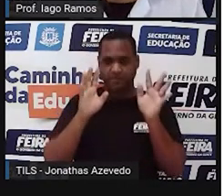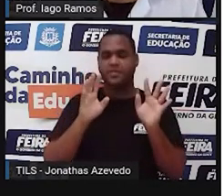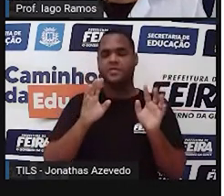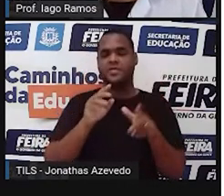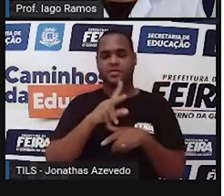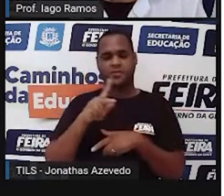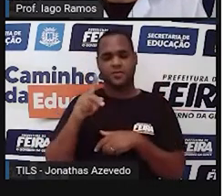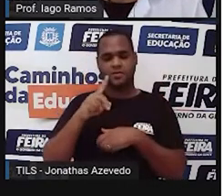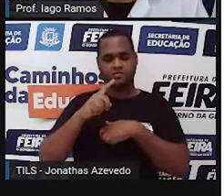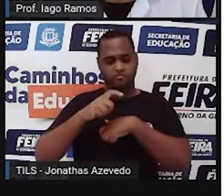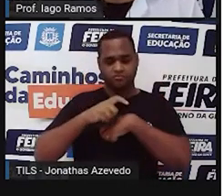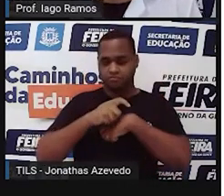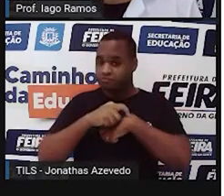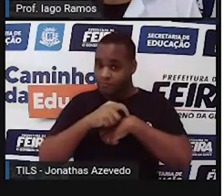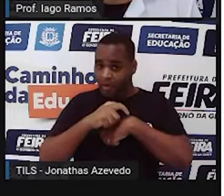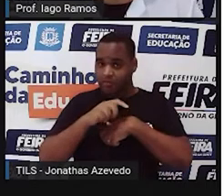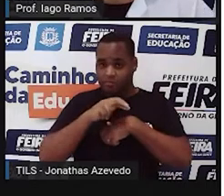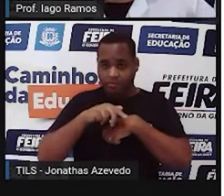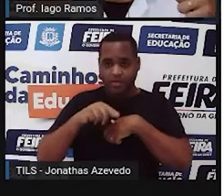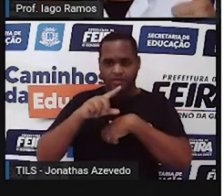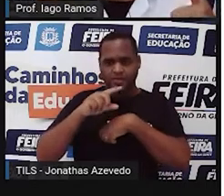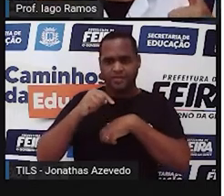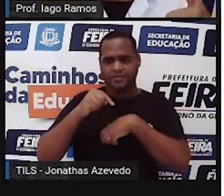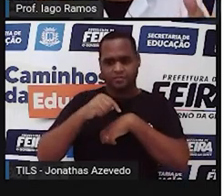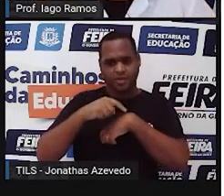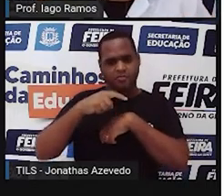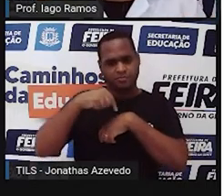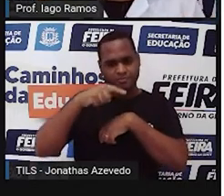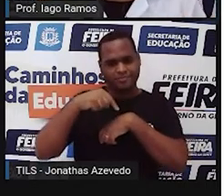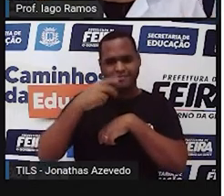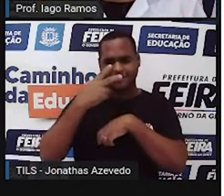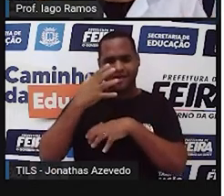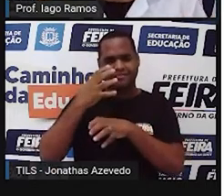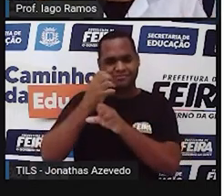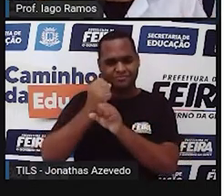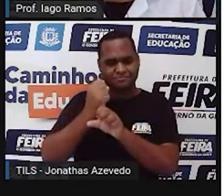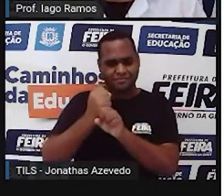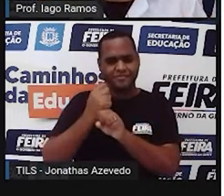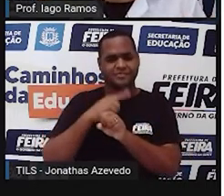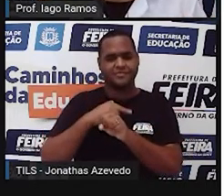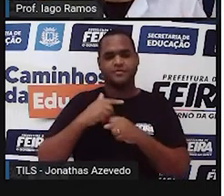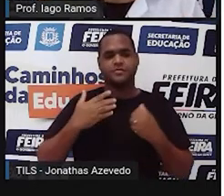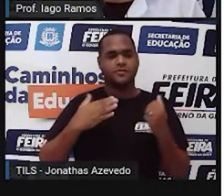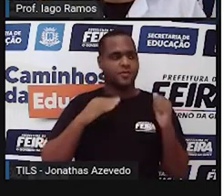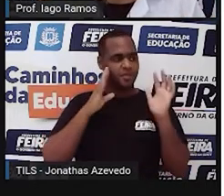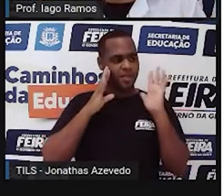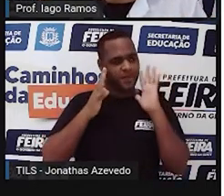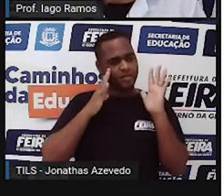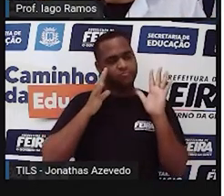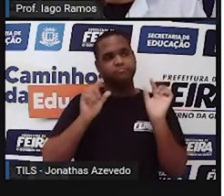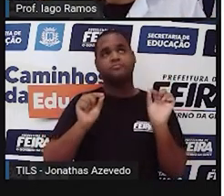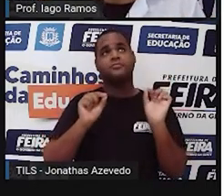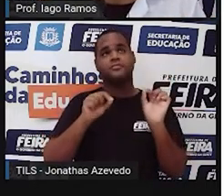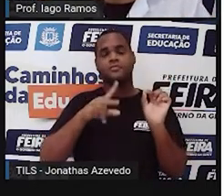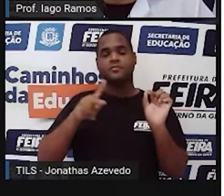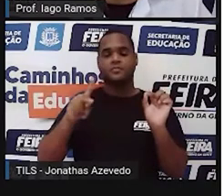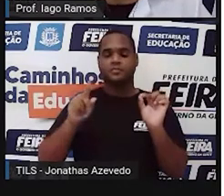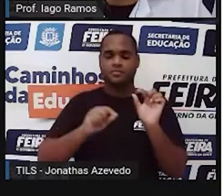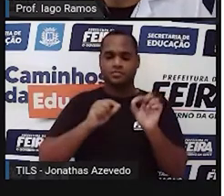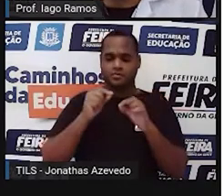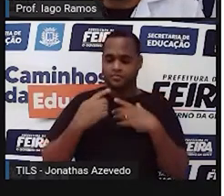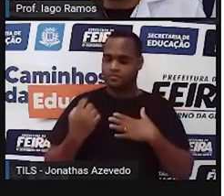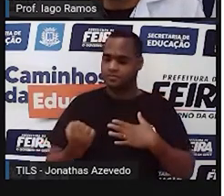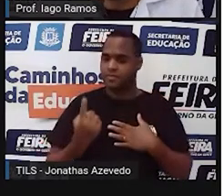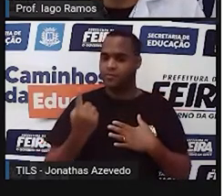as horas, as horas são medidas, beleza, massa. Você pode ter pensado assim, professor, a minha